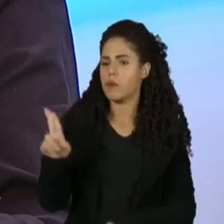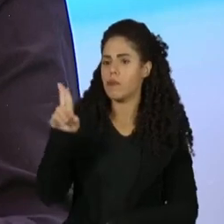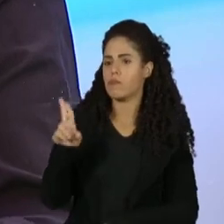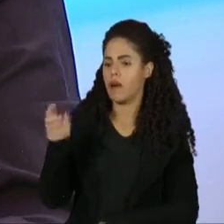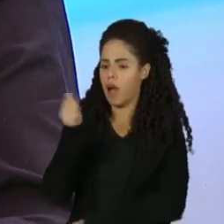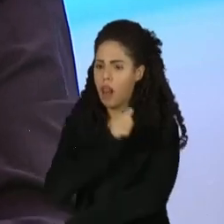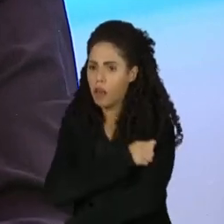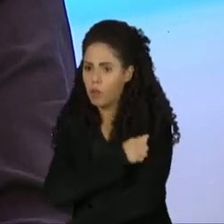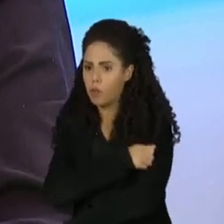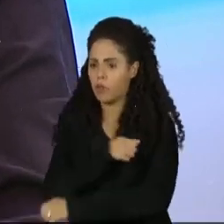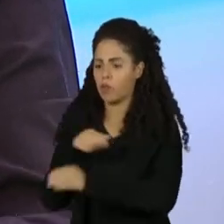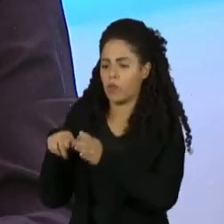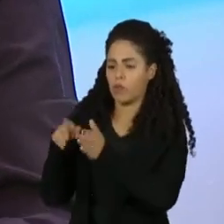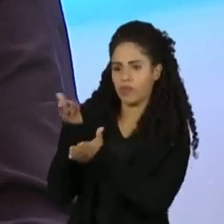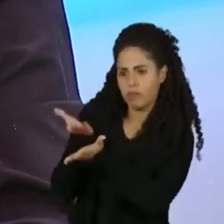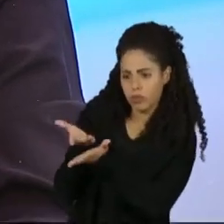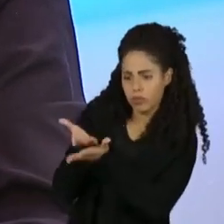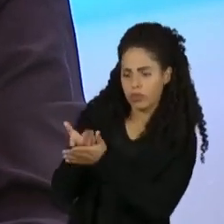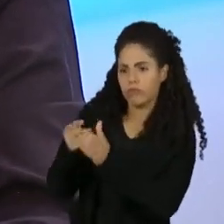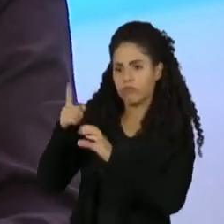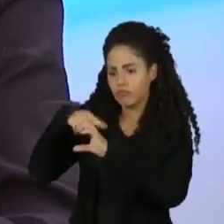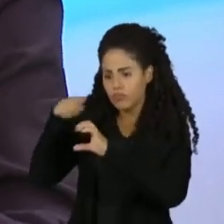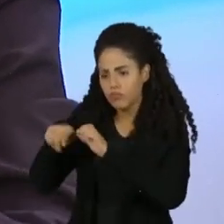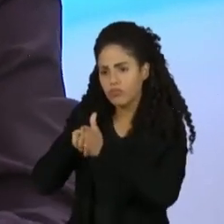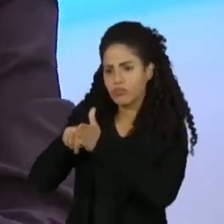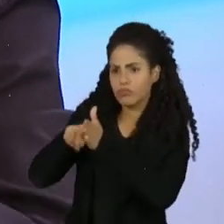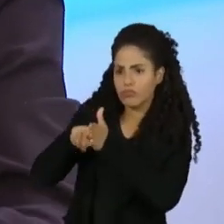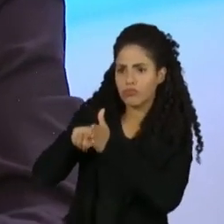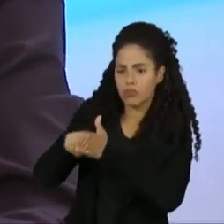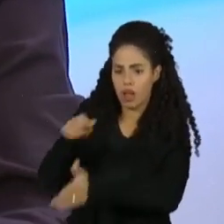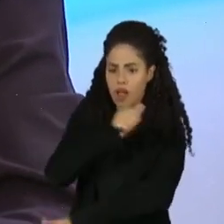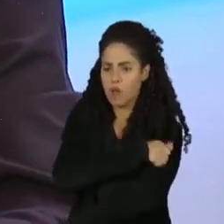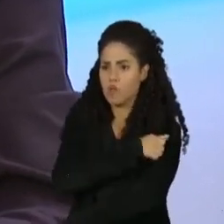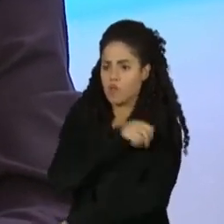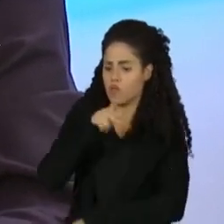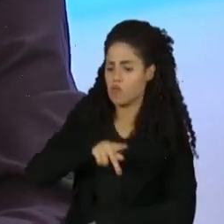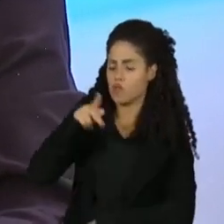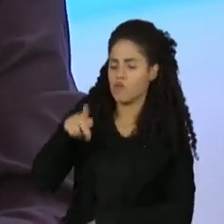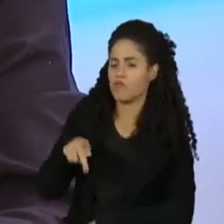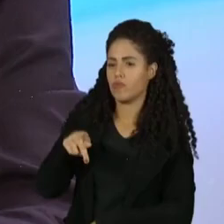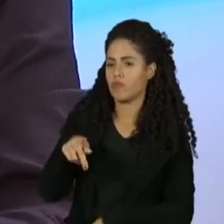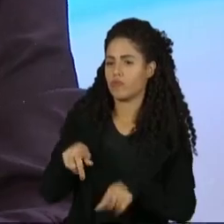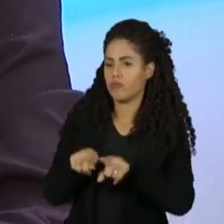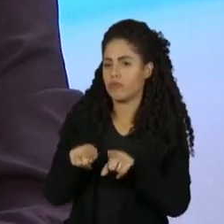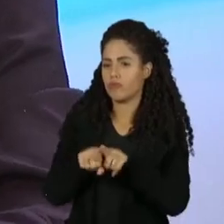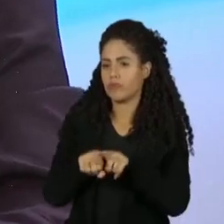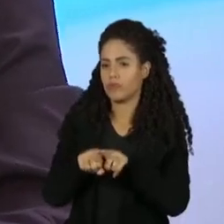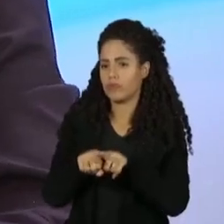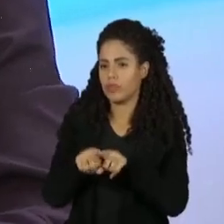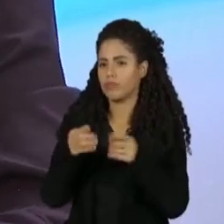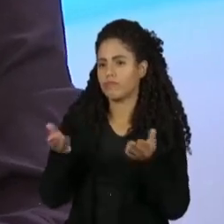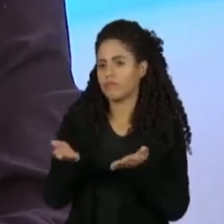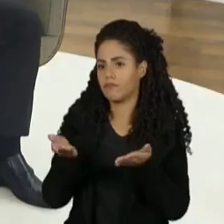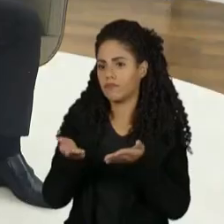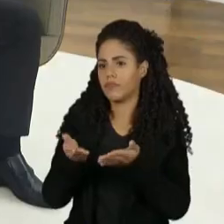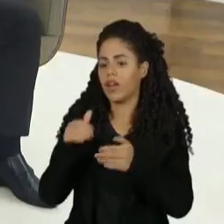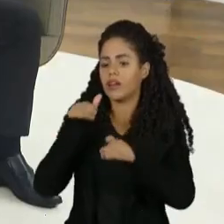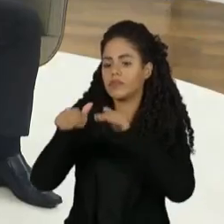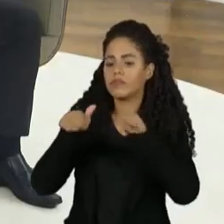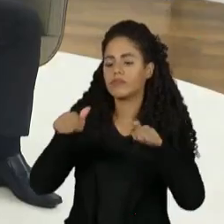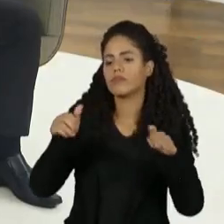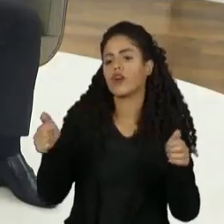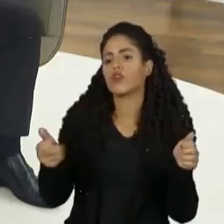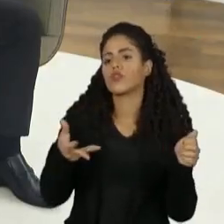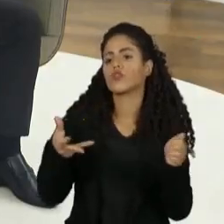pesquisador, o professor, ele está nesse cenário e também chegam novas demandas.